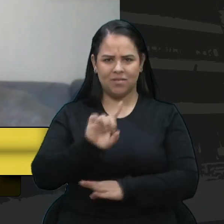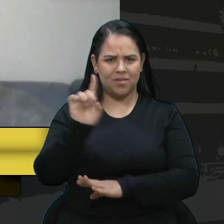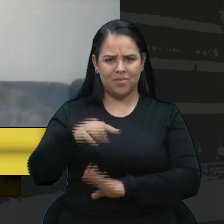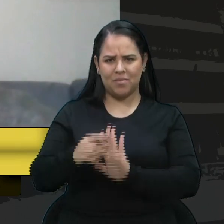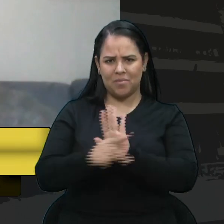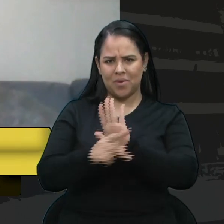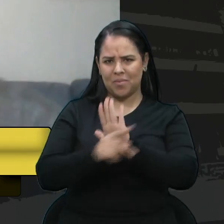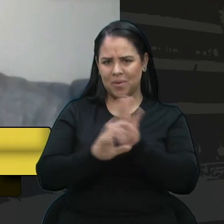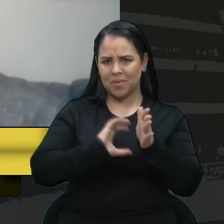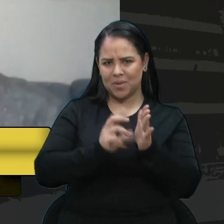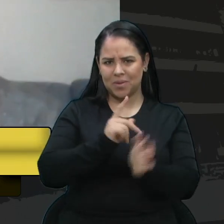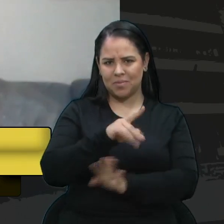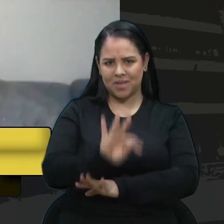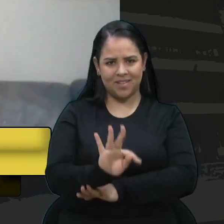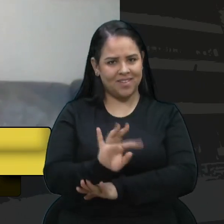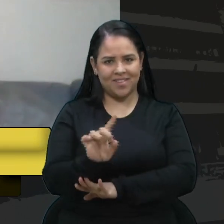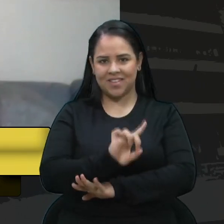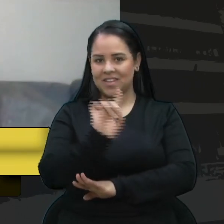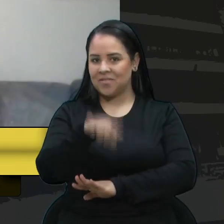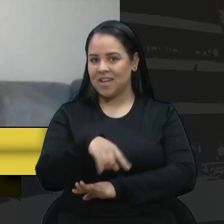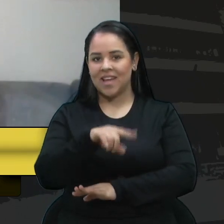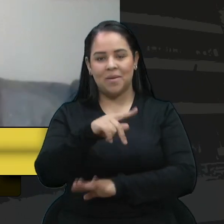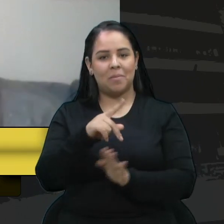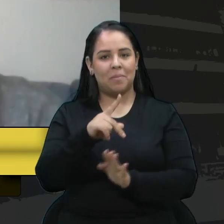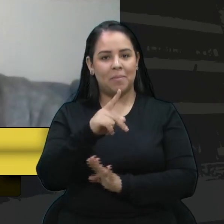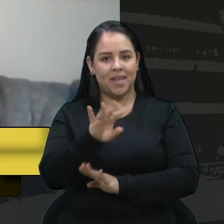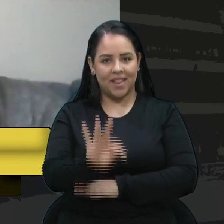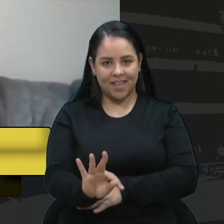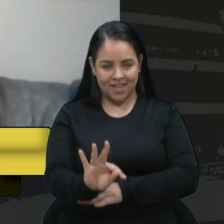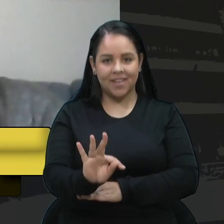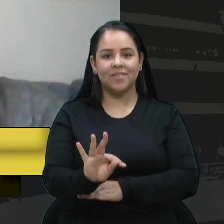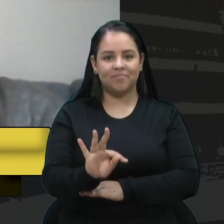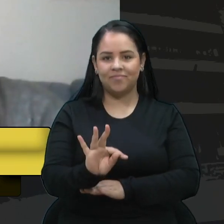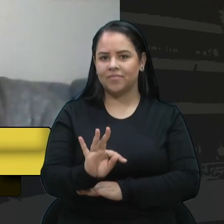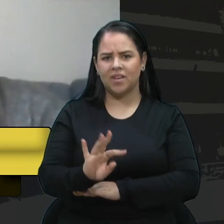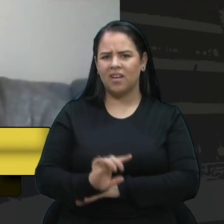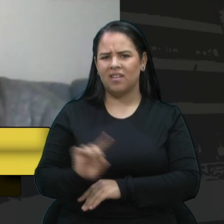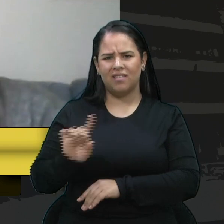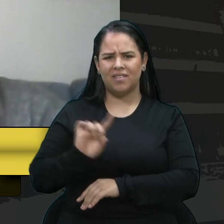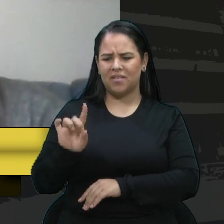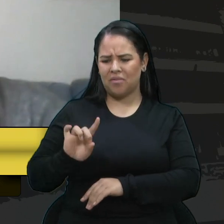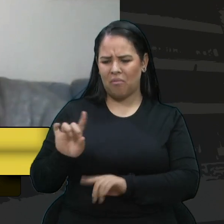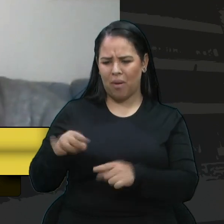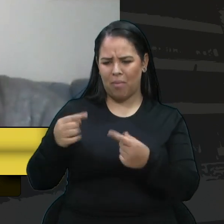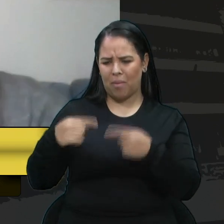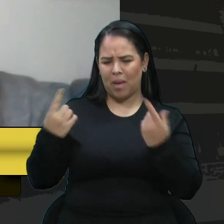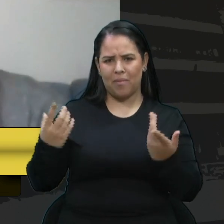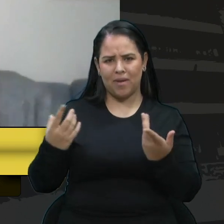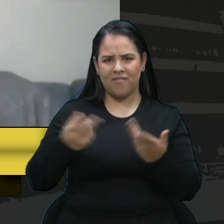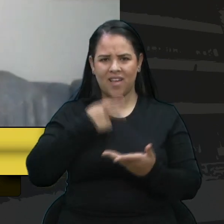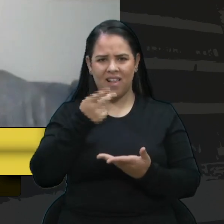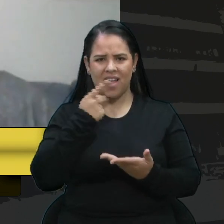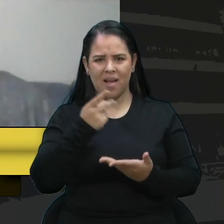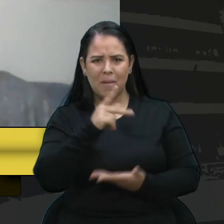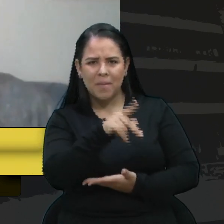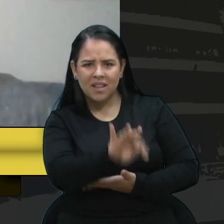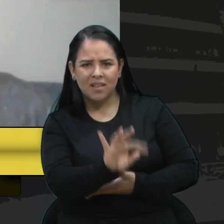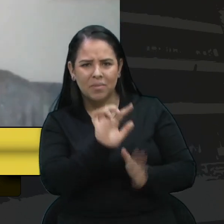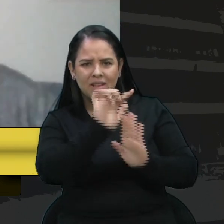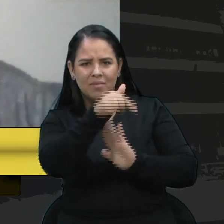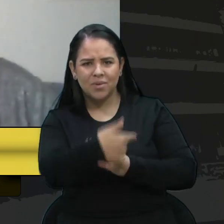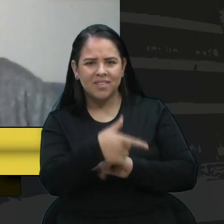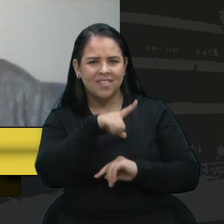PT, ela não é do Partido dos Trabalhadores. Então, não adianta vir aqui bater só no PT para depois ter vídeo para